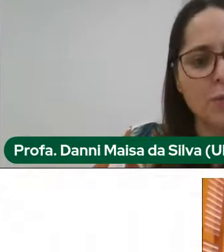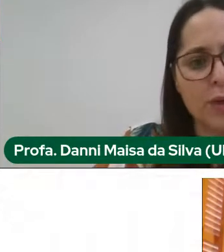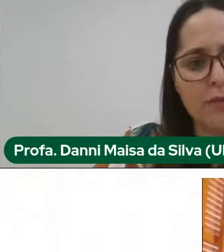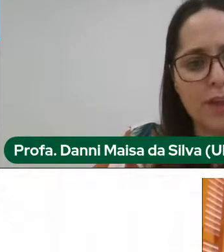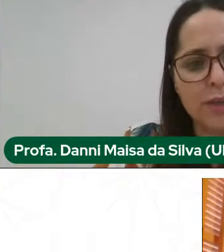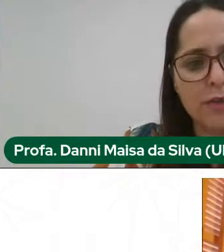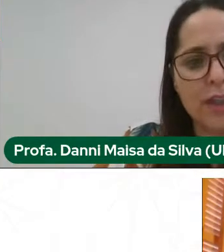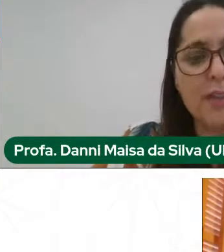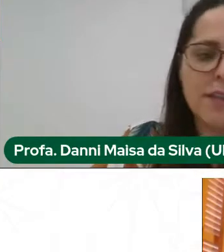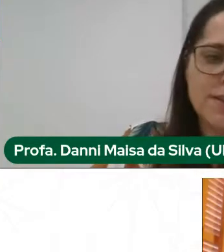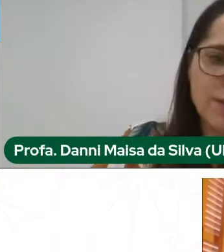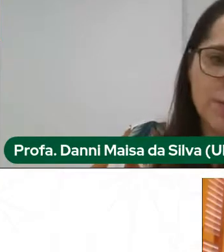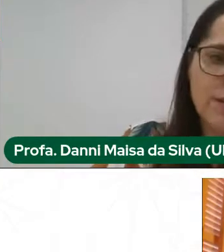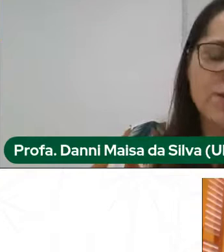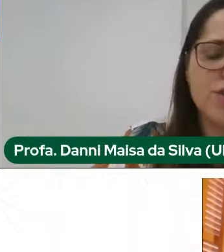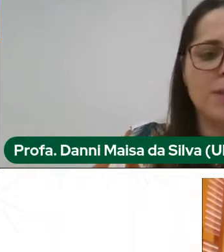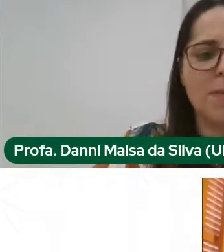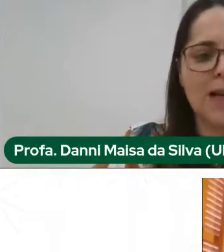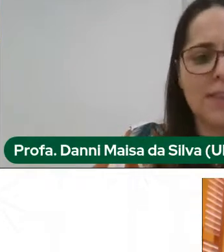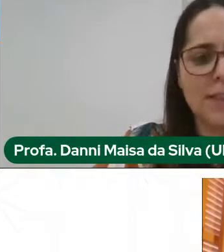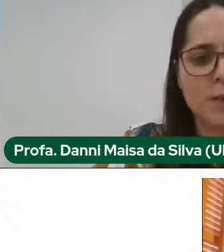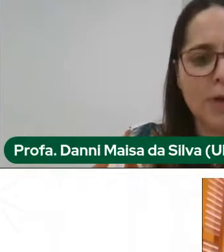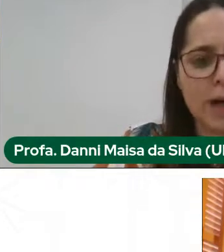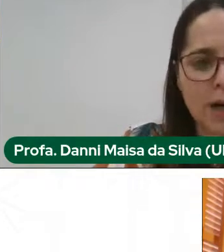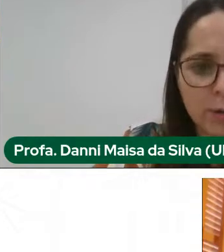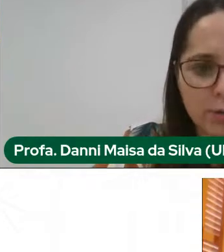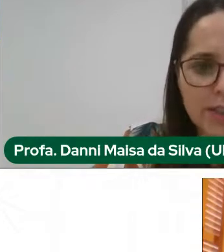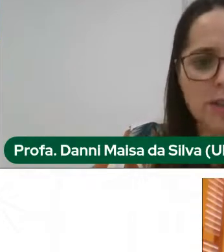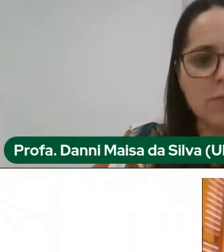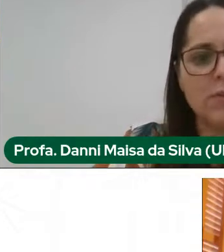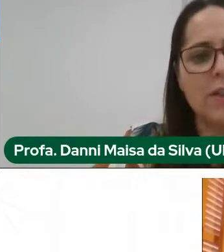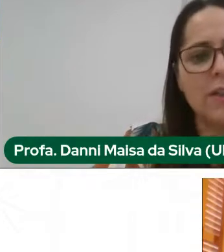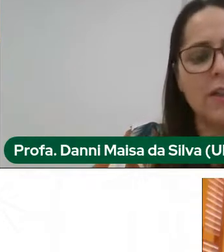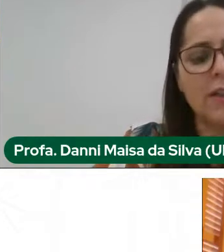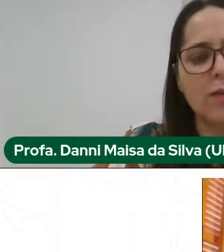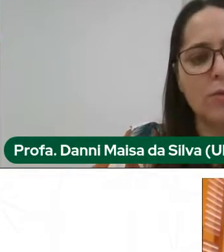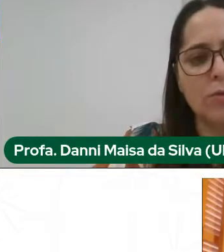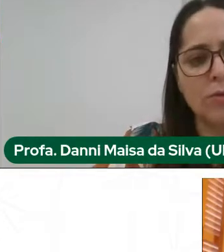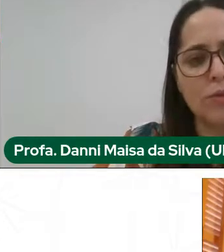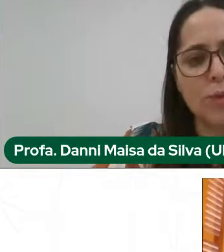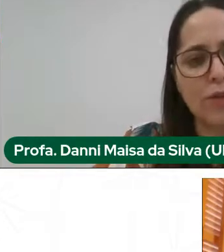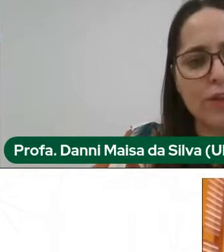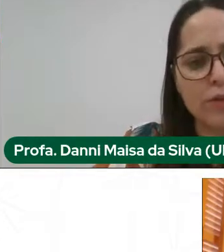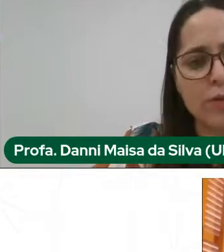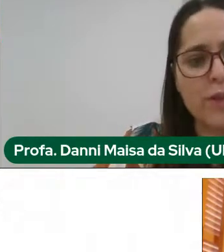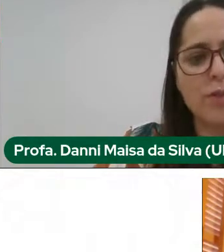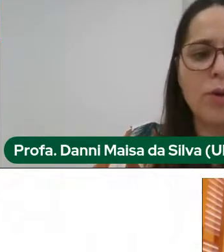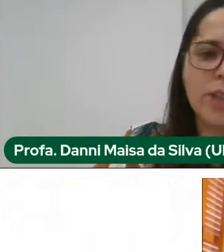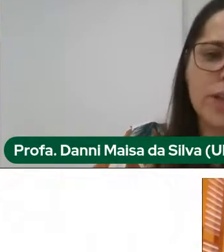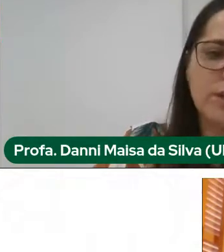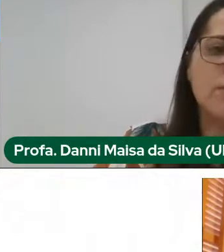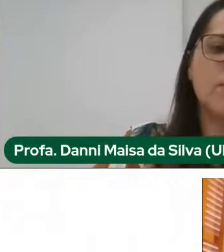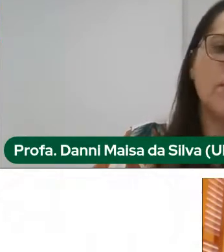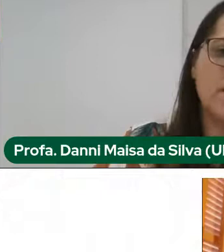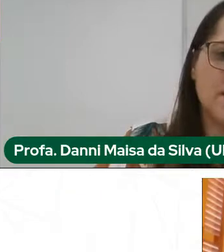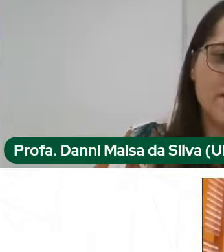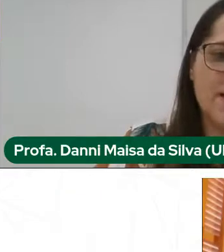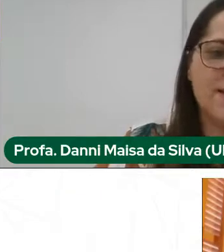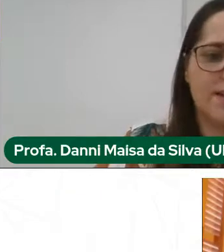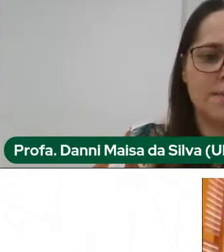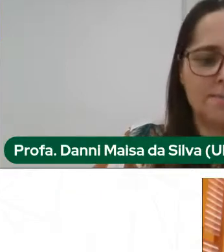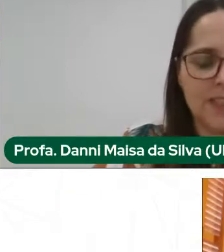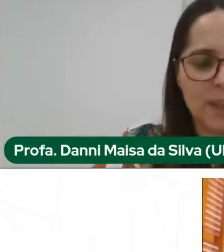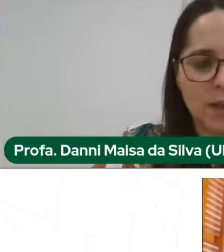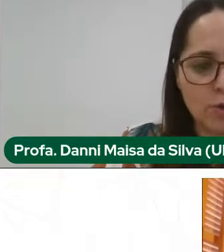foi encaminhado para o evento. Na sequência, a gente passa, então, para a arguição com os professores Rodrigo e